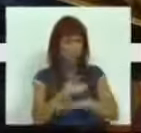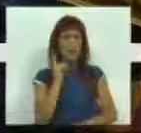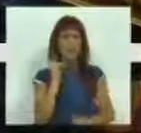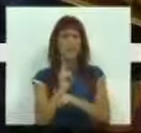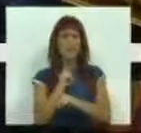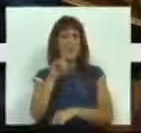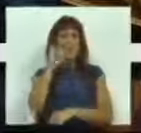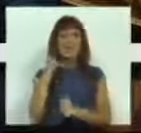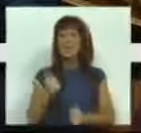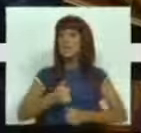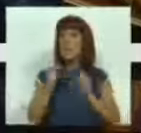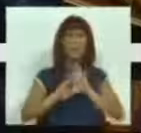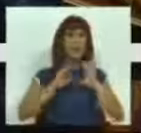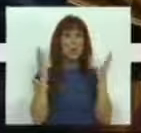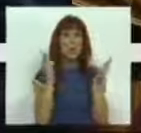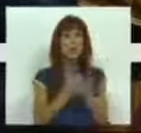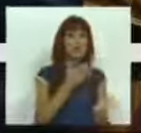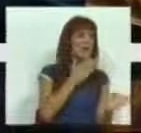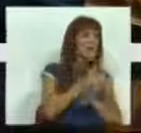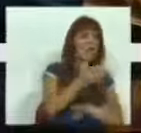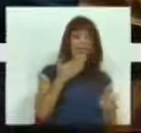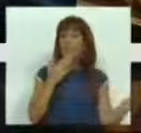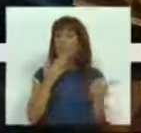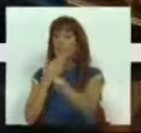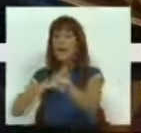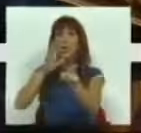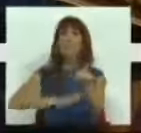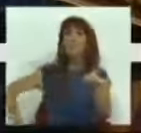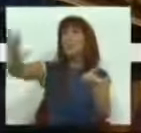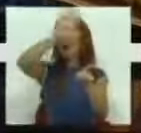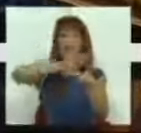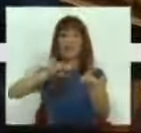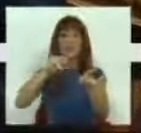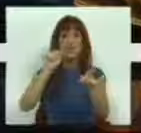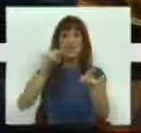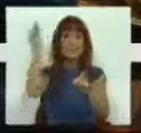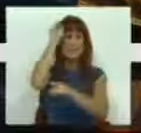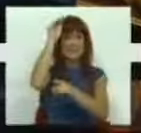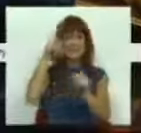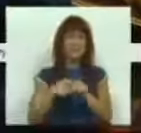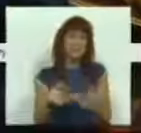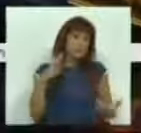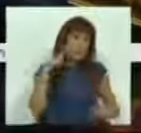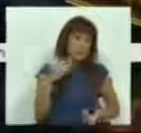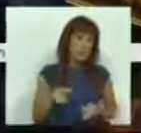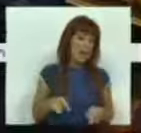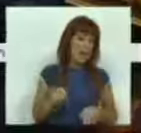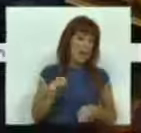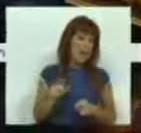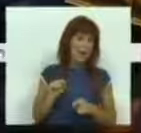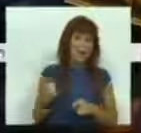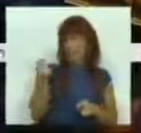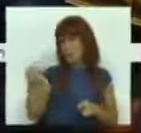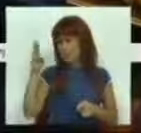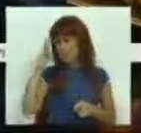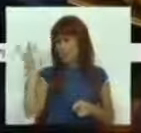a defender a melhoria global das acessibilidades no país e nas regiões do interior. E naturalmente que nesta região de